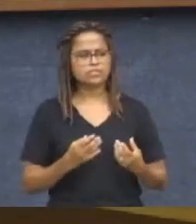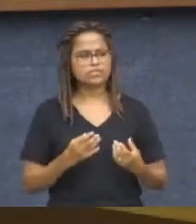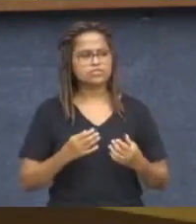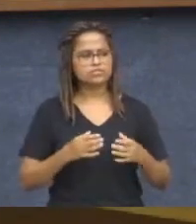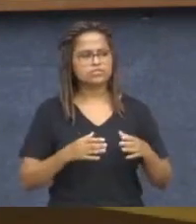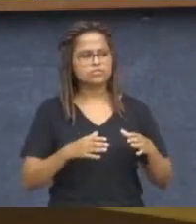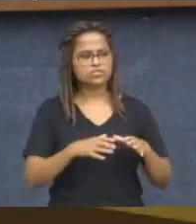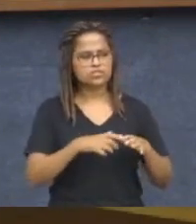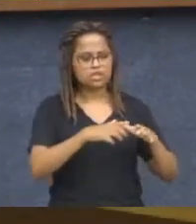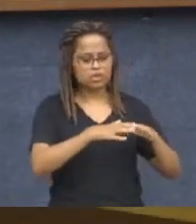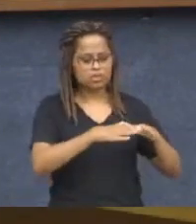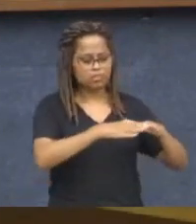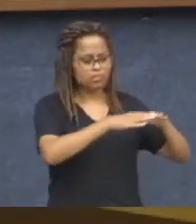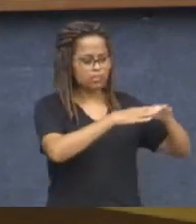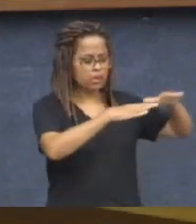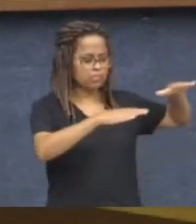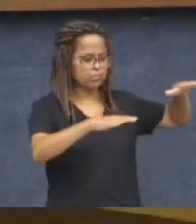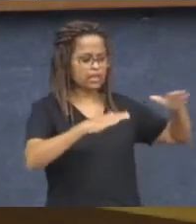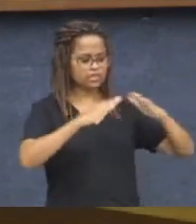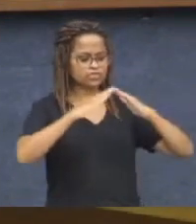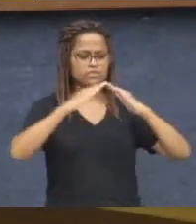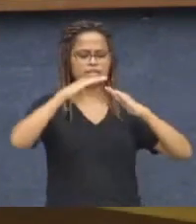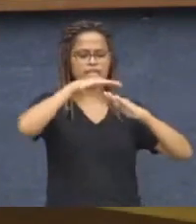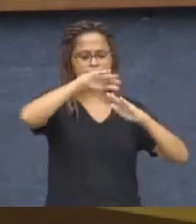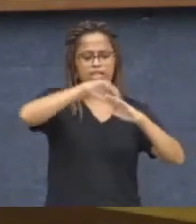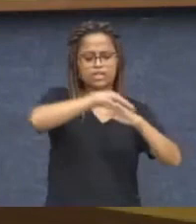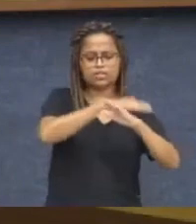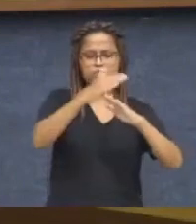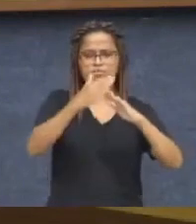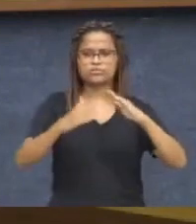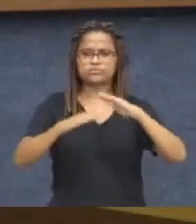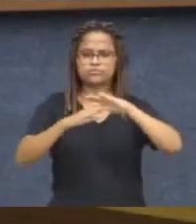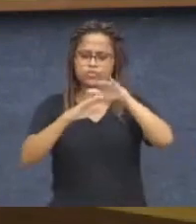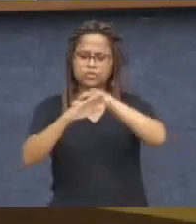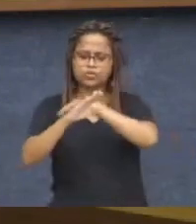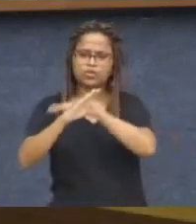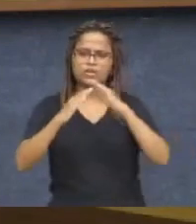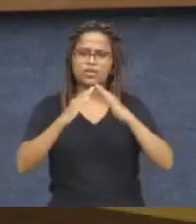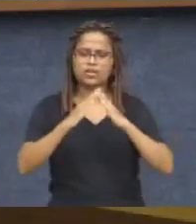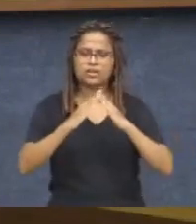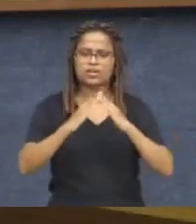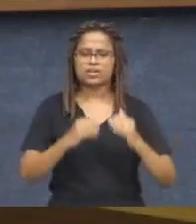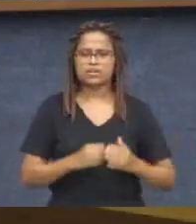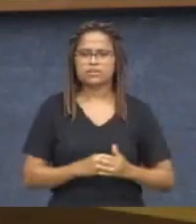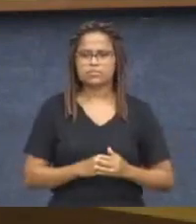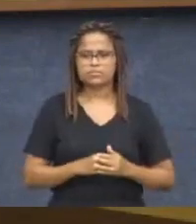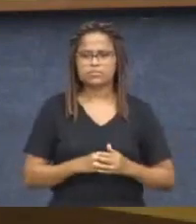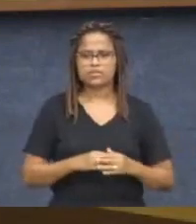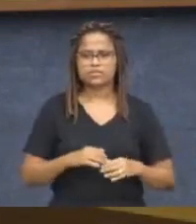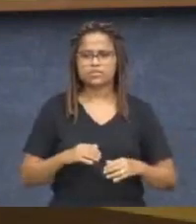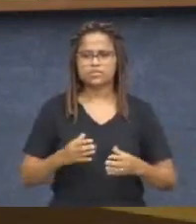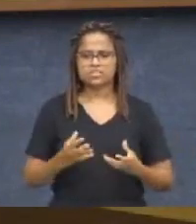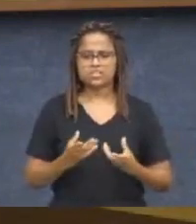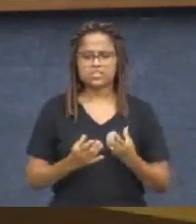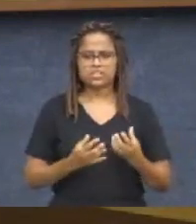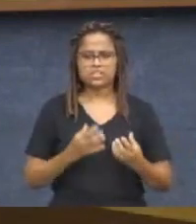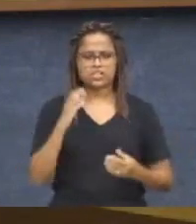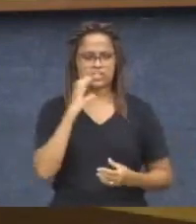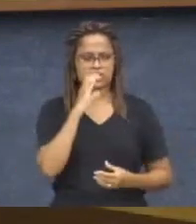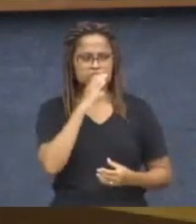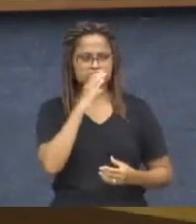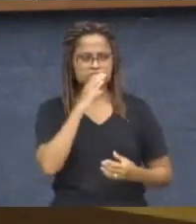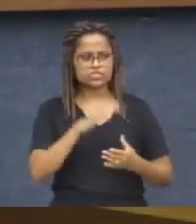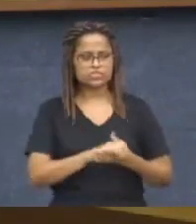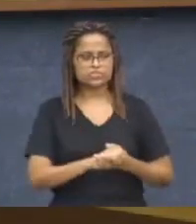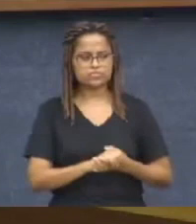térmicas, são surpreendidos pela prefeitura, autuando aquela edificação, porque essa